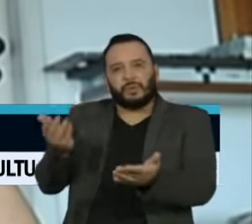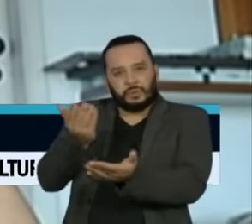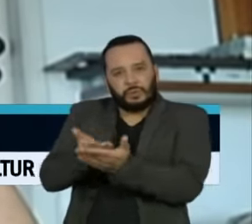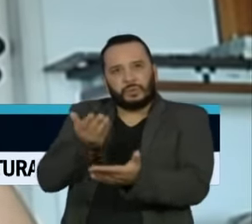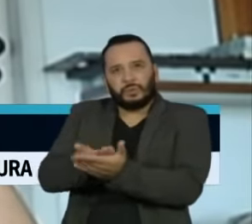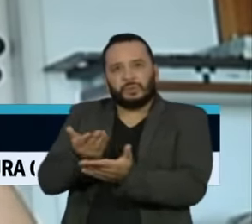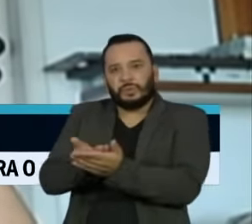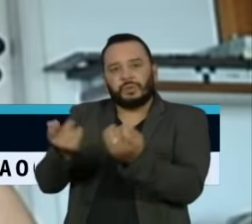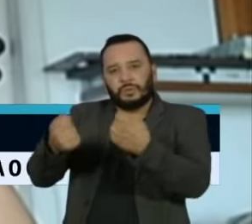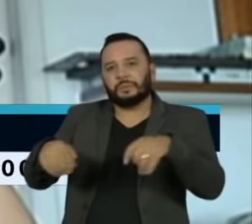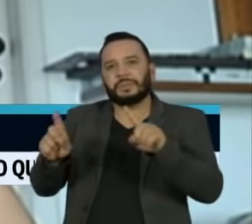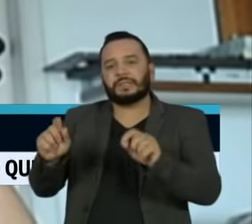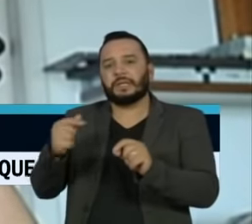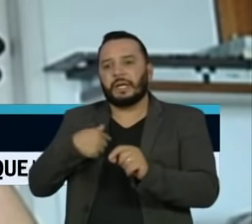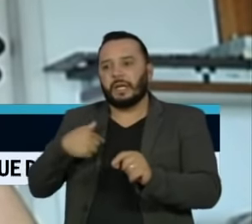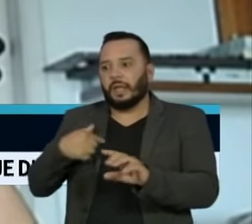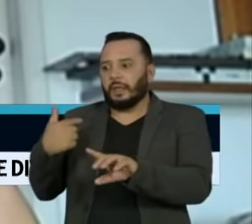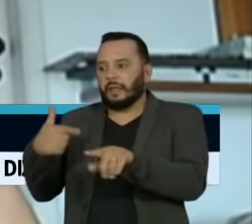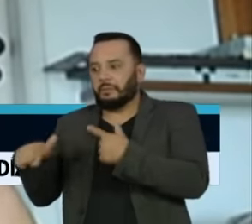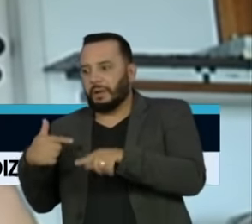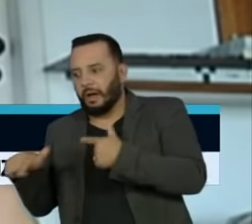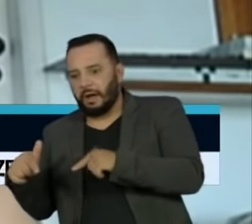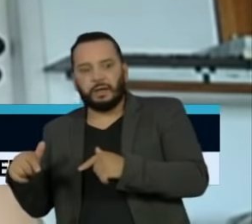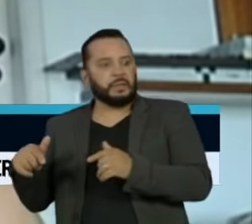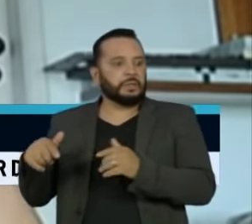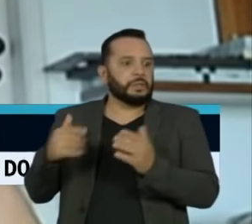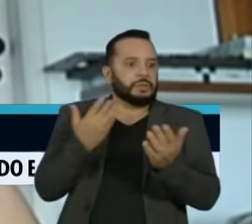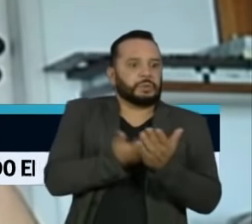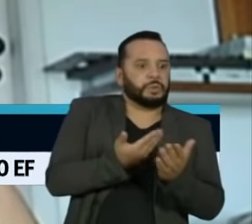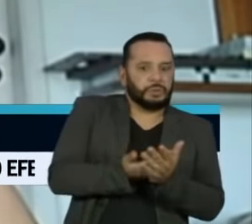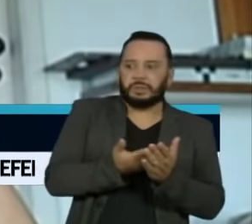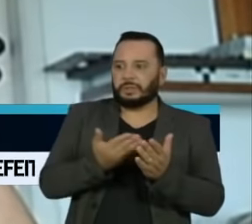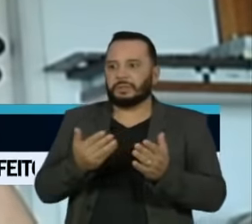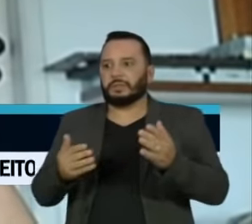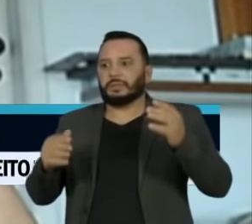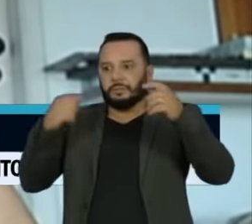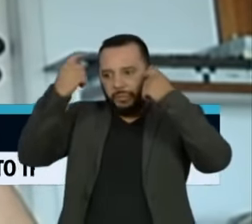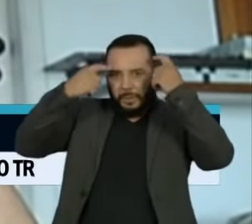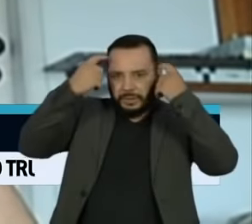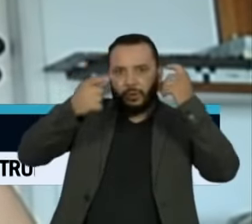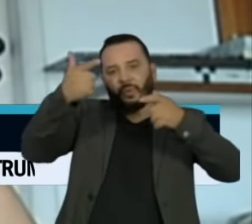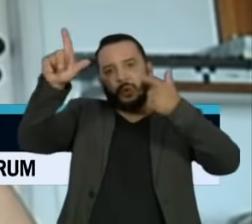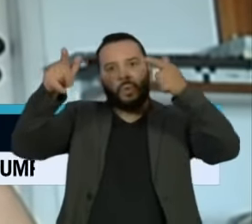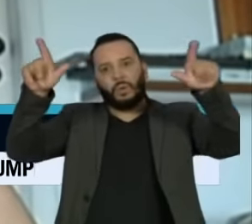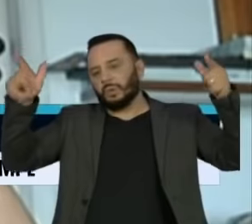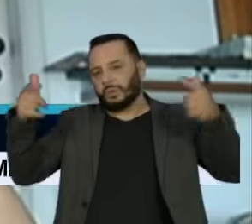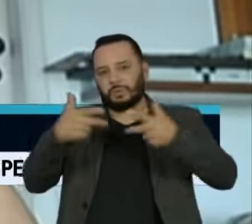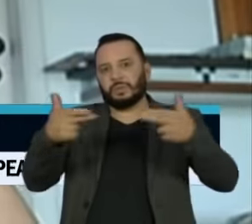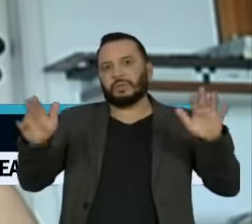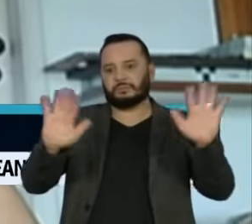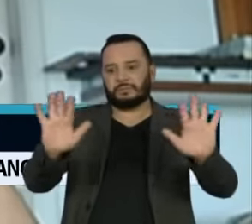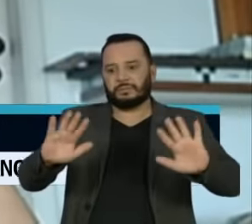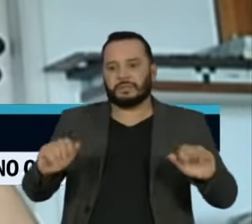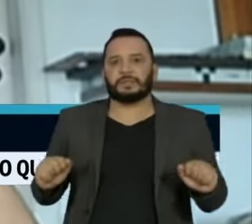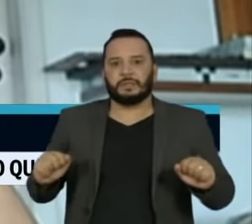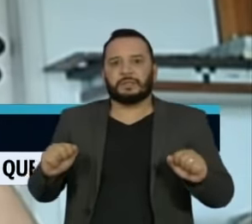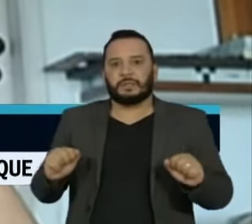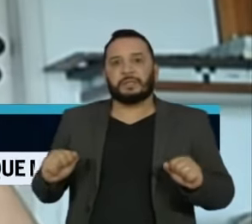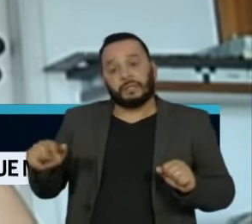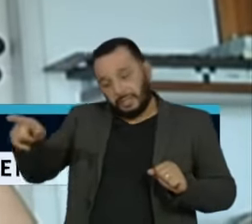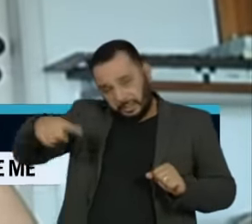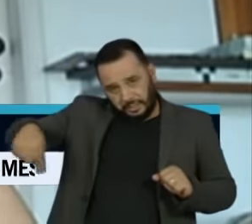não tendo que combinar as dificuldades da vida com o estudo, esses